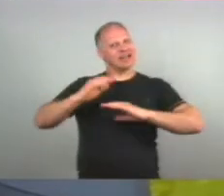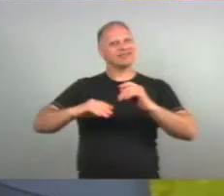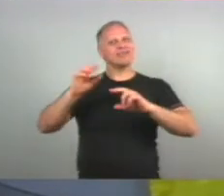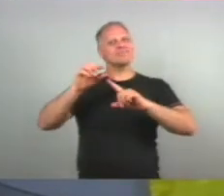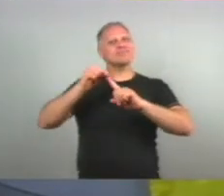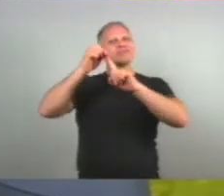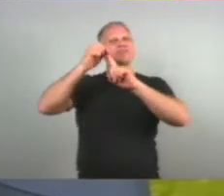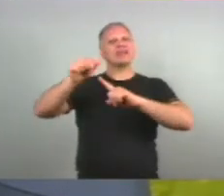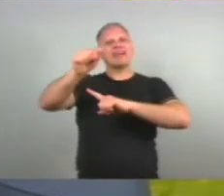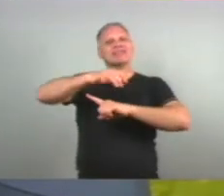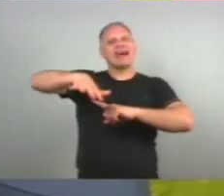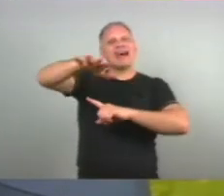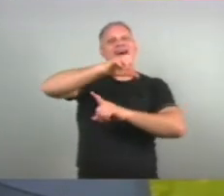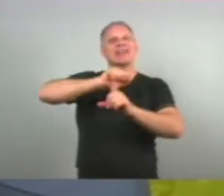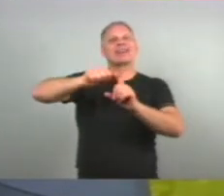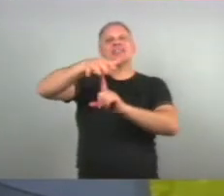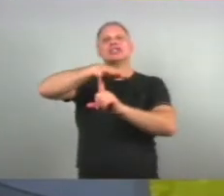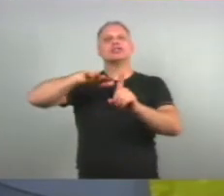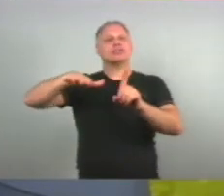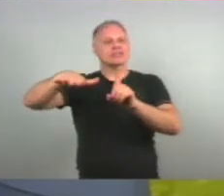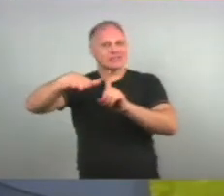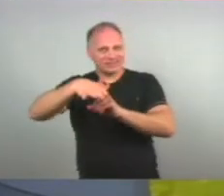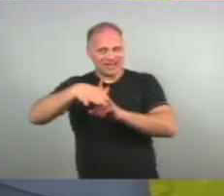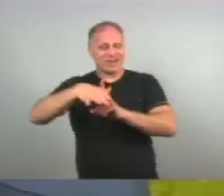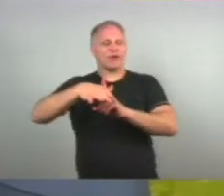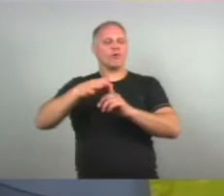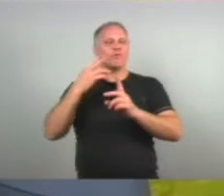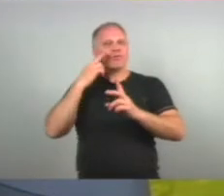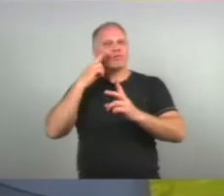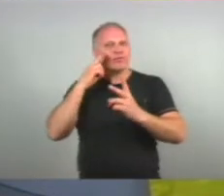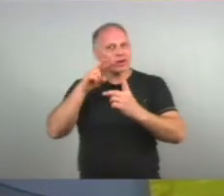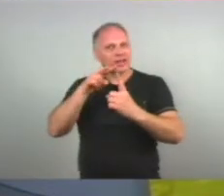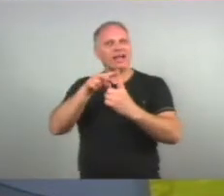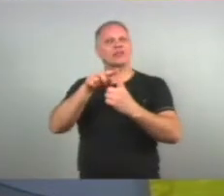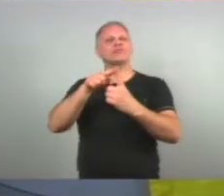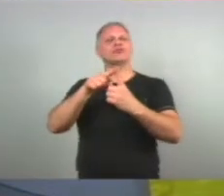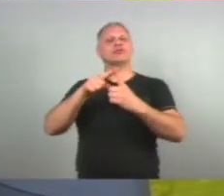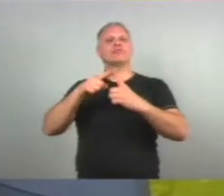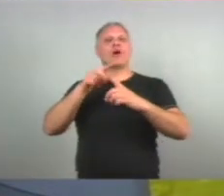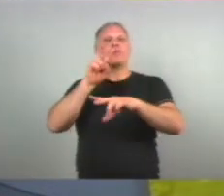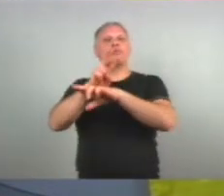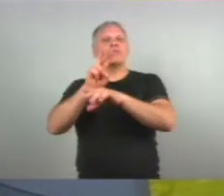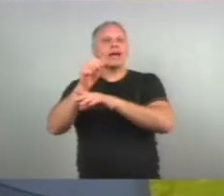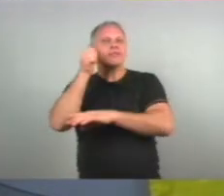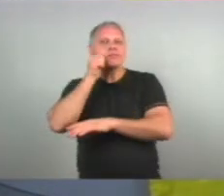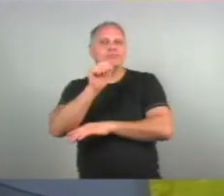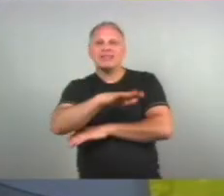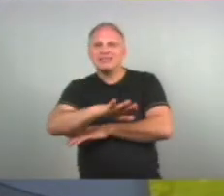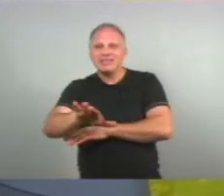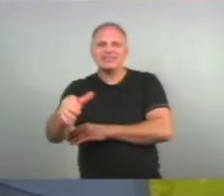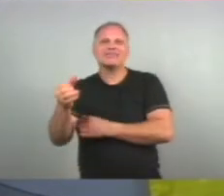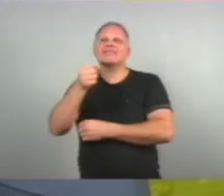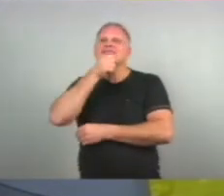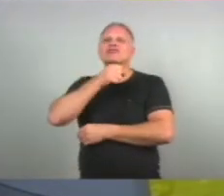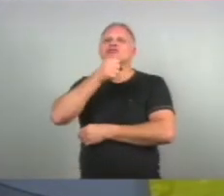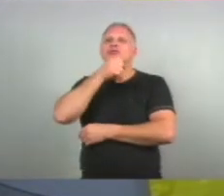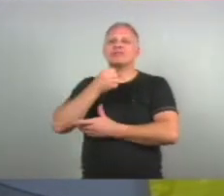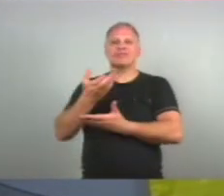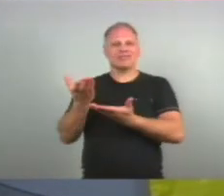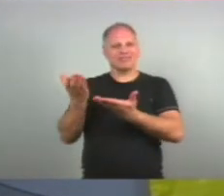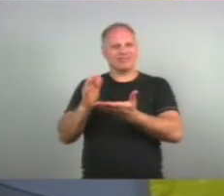Nesta área social Aí voltada Né? Para a proteção Das mulheres Das crianças E dos idosos